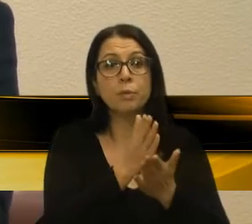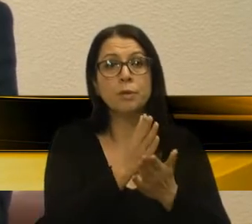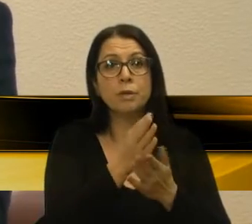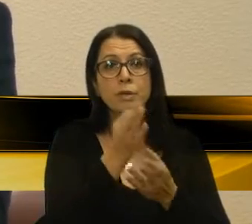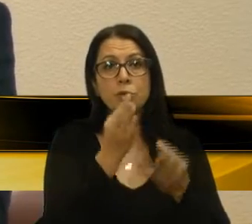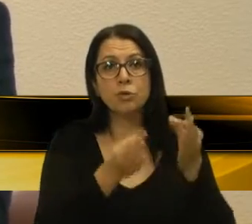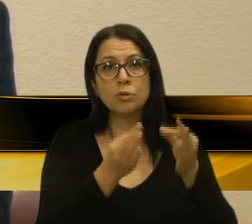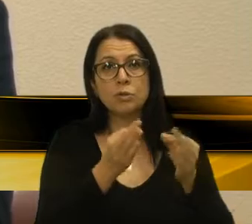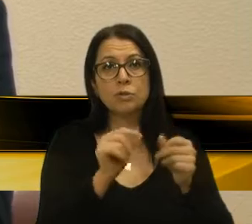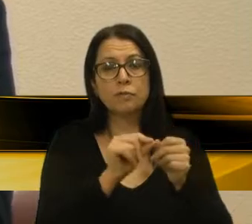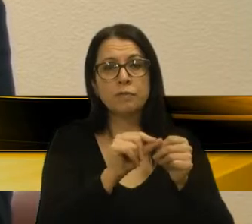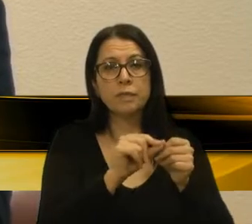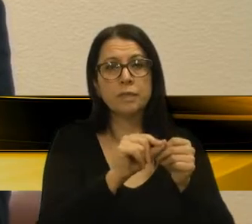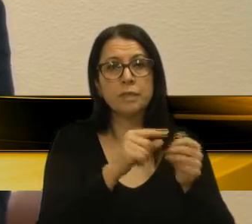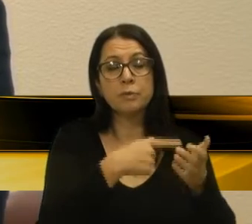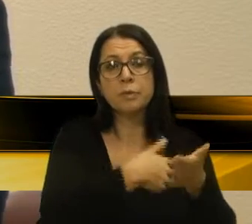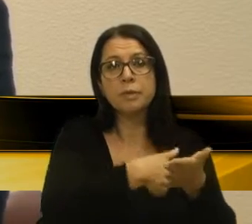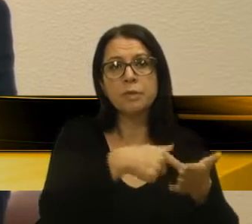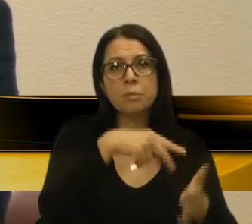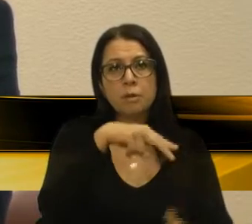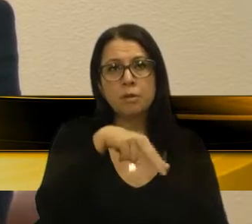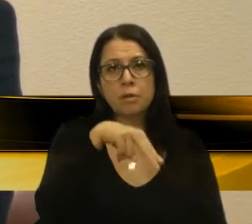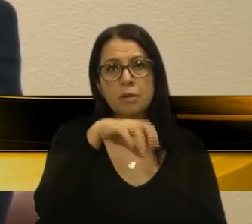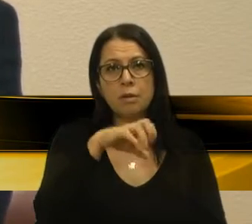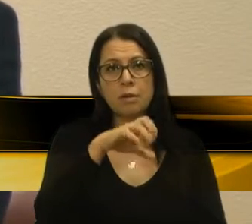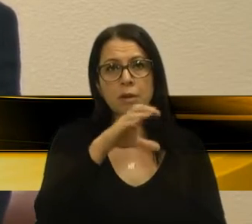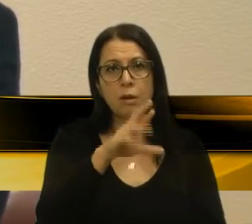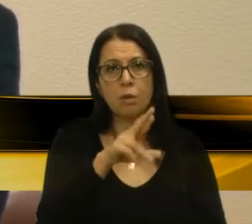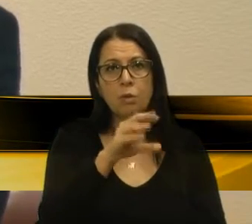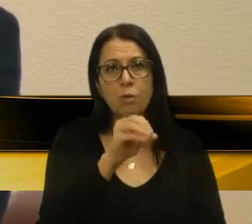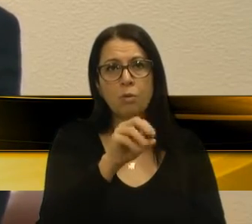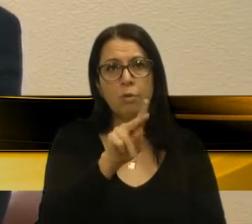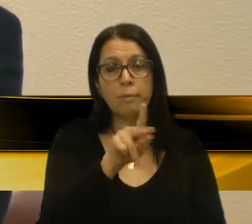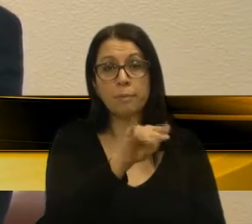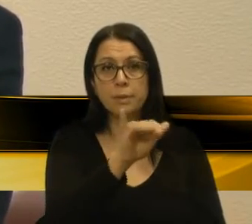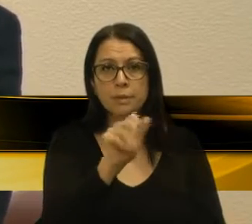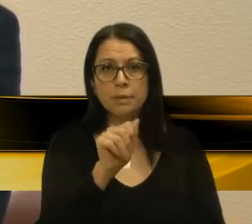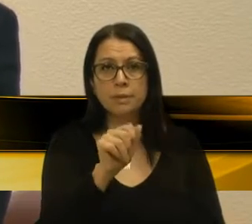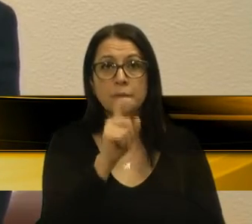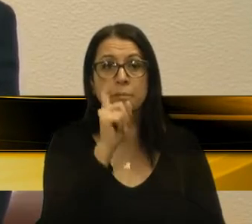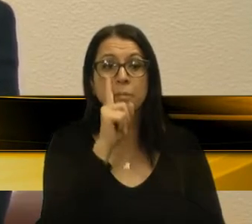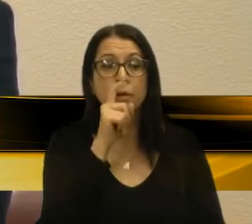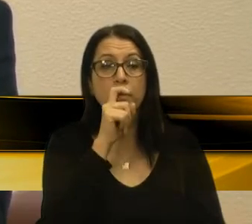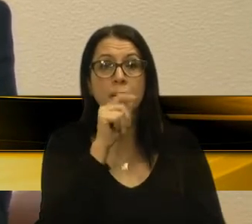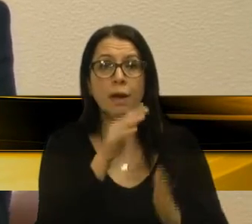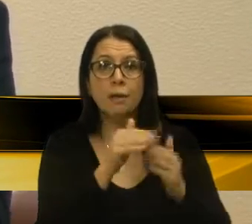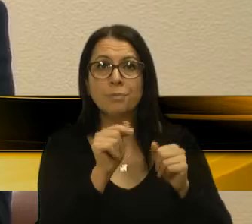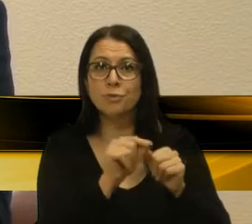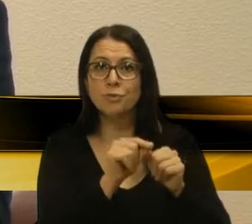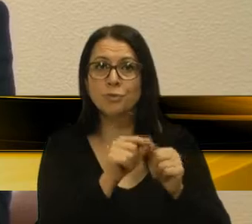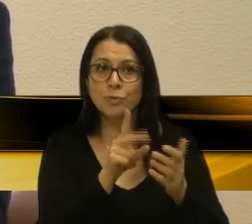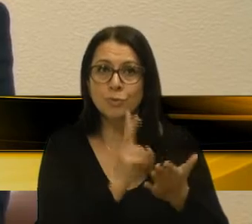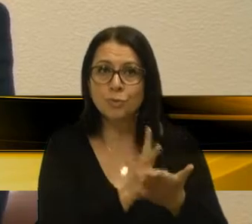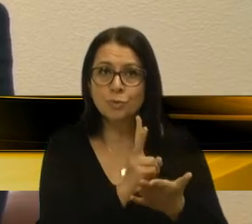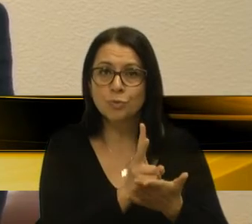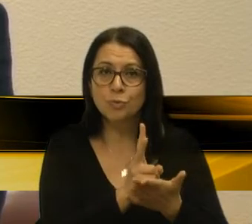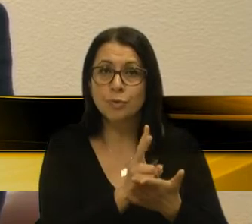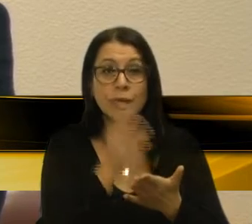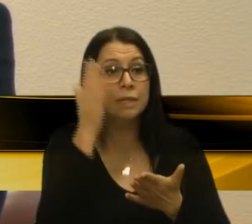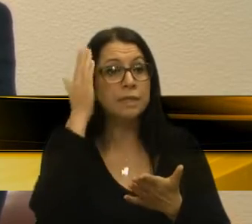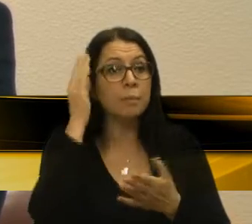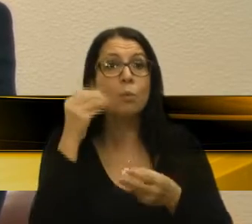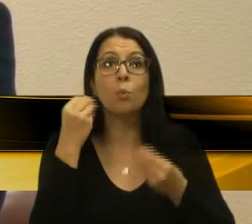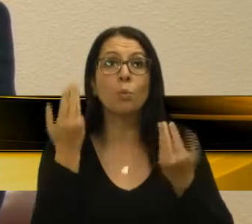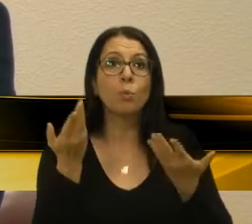de fazer a necropsia no corpo desse menino. Então os pais é que estão pedindo que a gente continue, eles querem saber